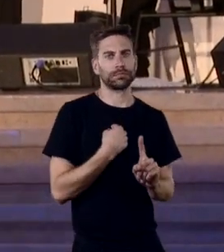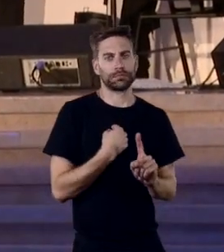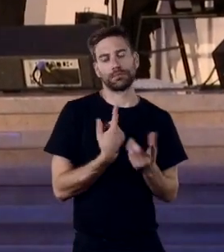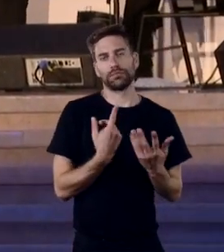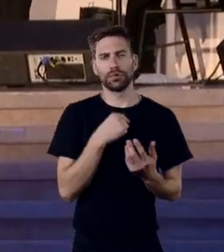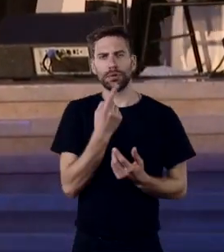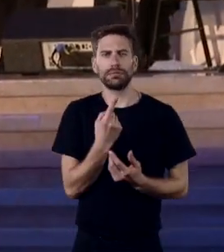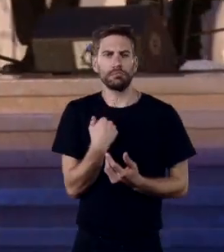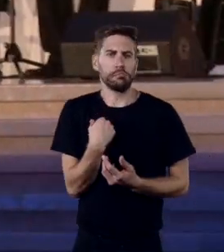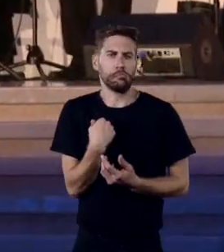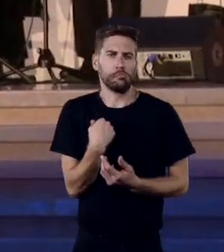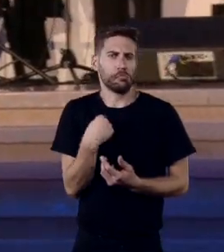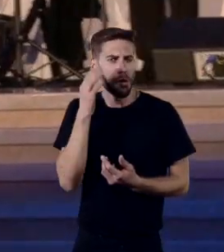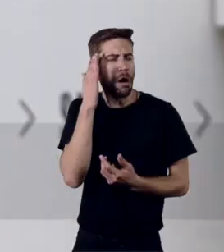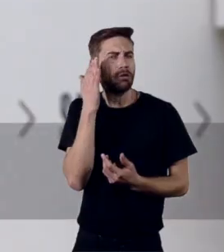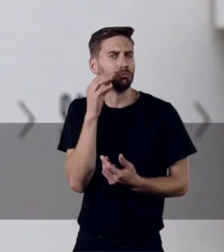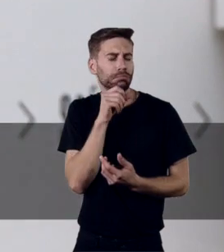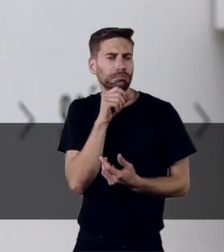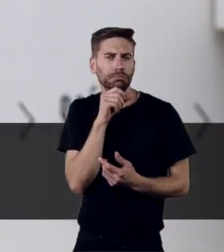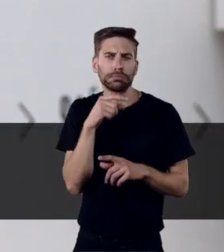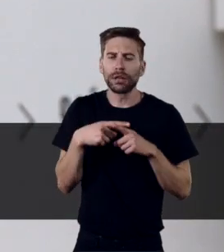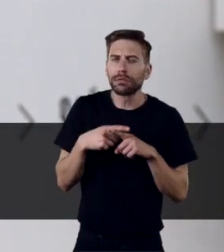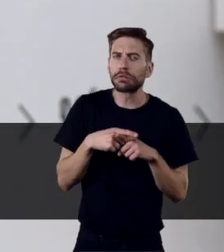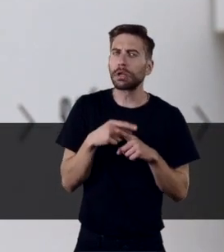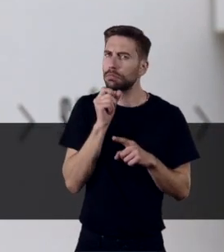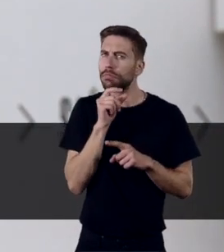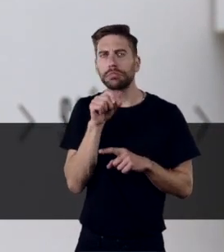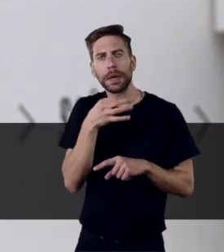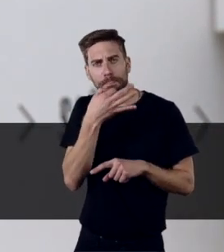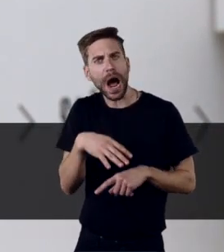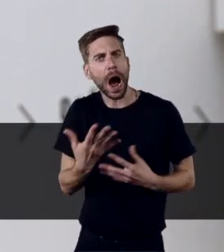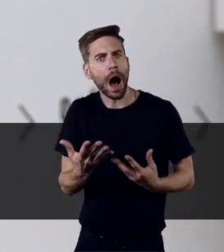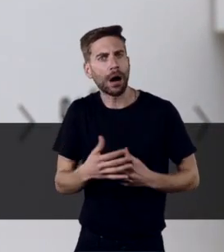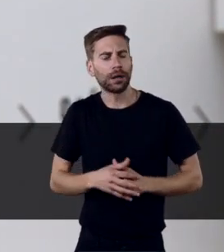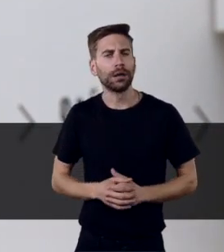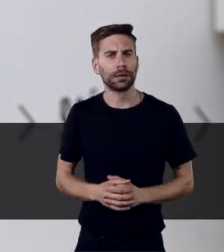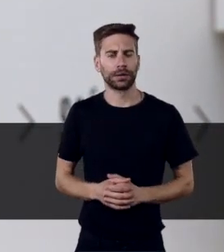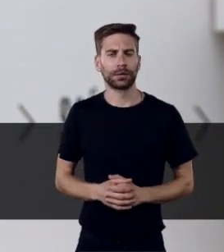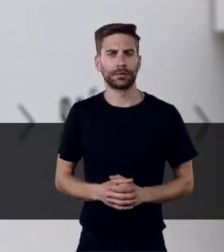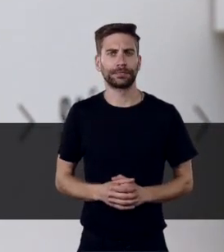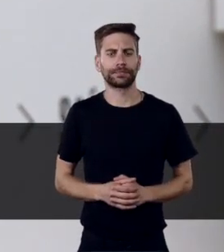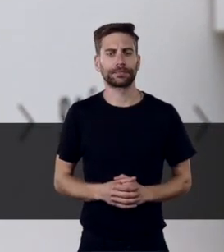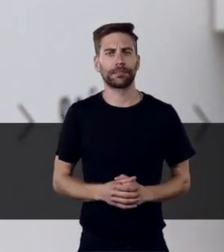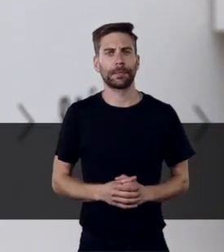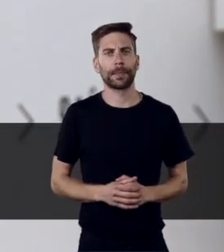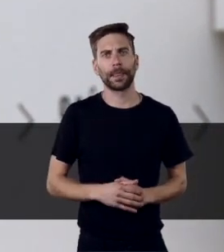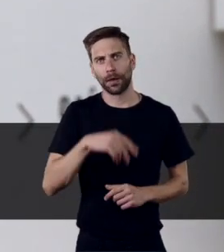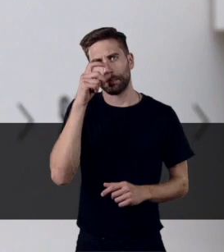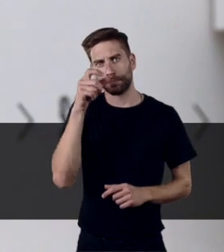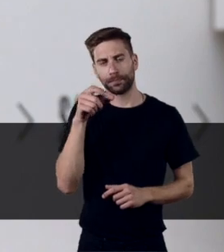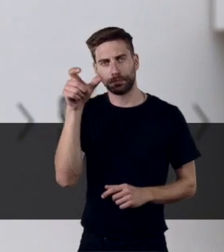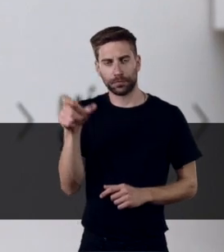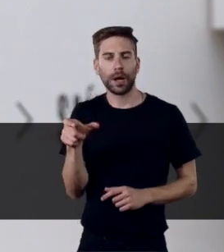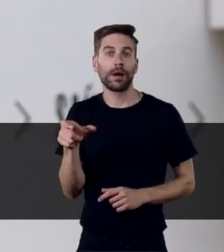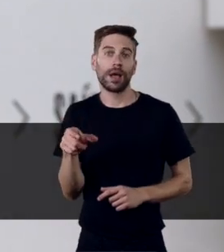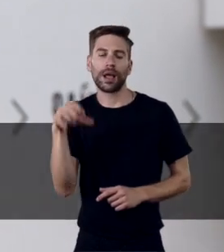era capaz de ser uma coisa interessante, uma pessoa como o Ataíde, que canta